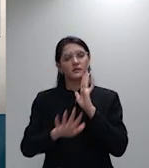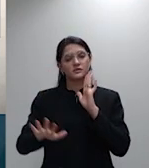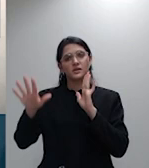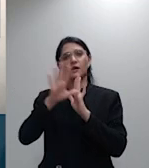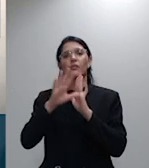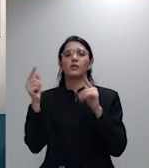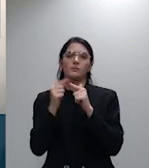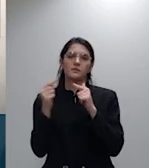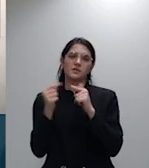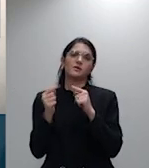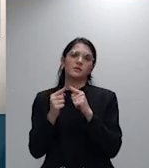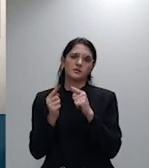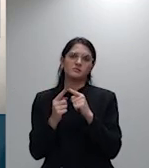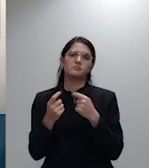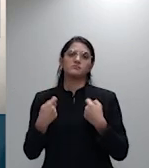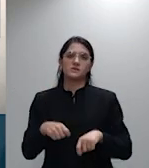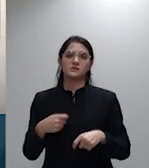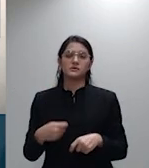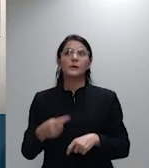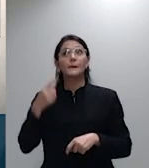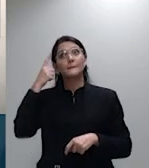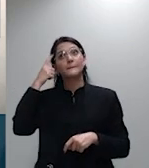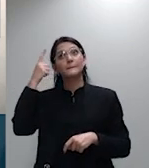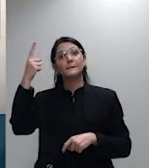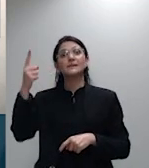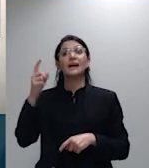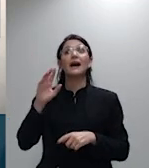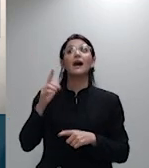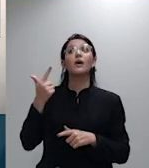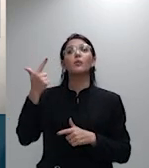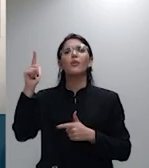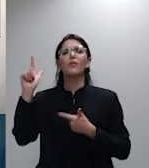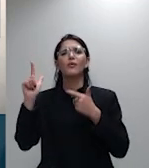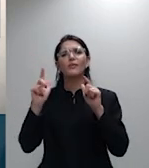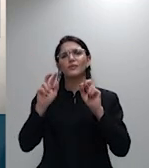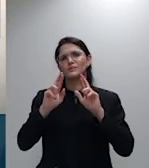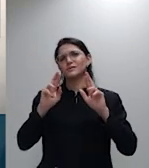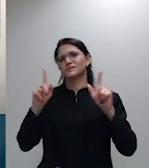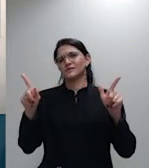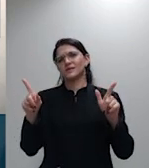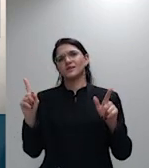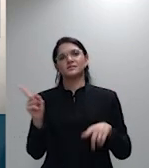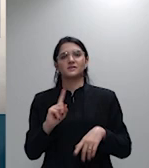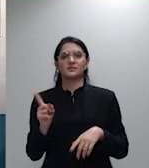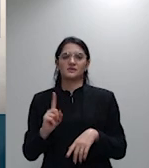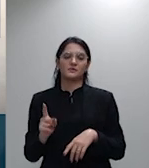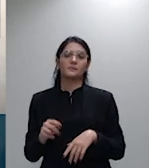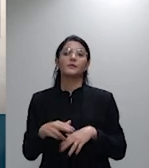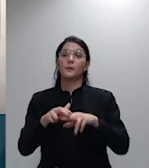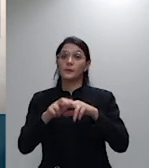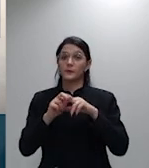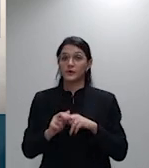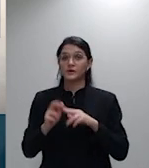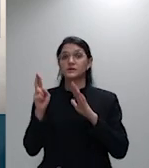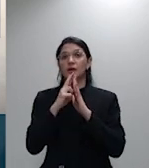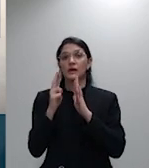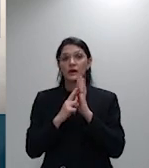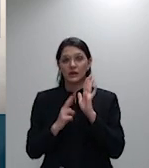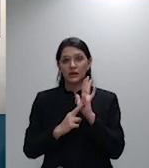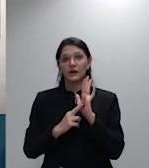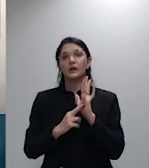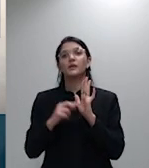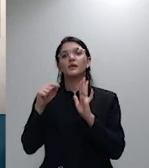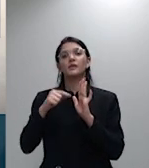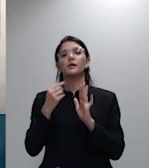a exceção prevista na regra. É por essas razões e excelências que vem aqui a FEBRABAN requerer também